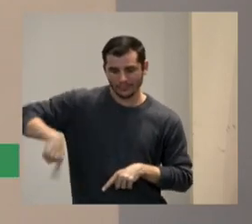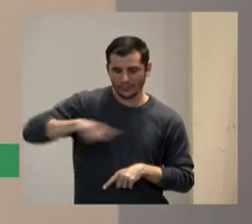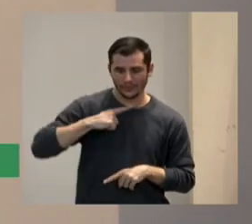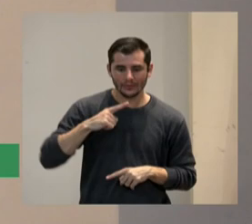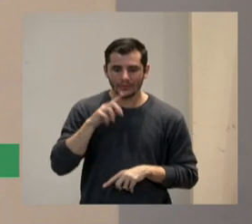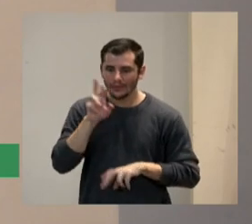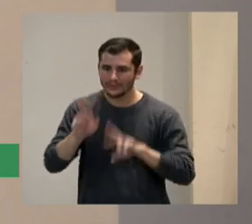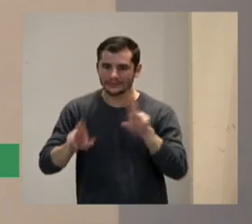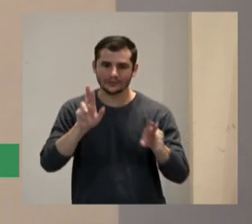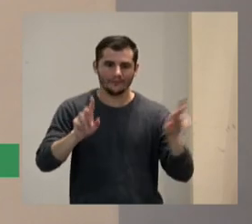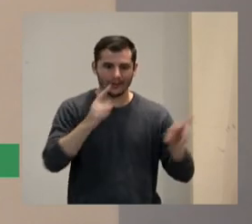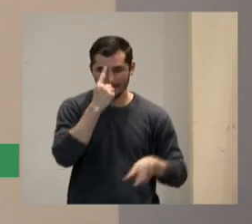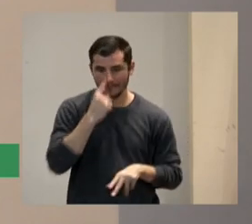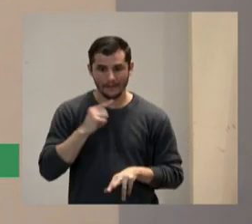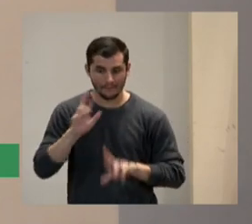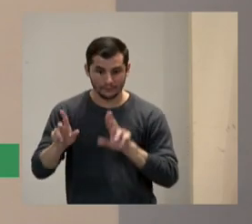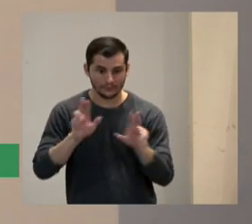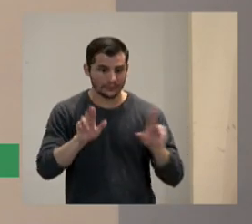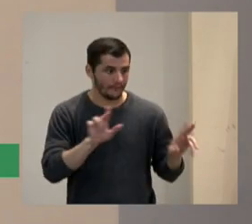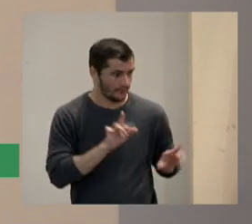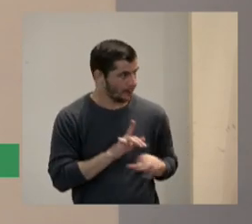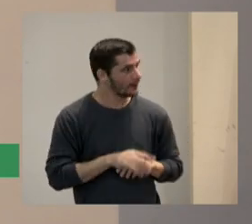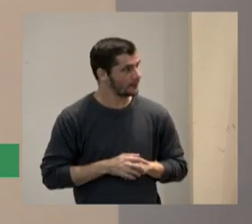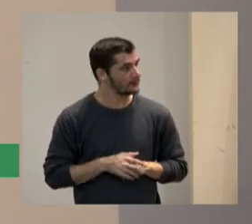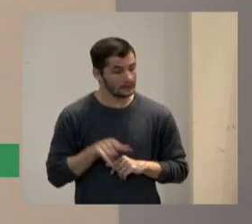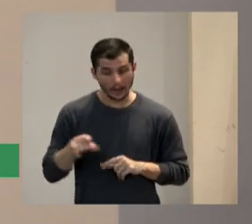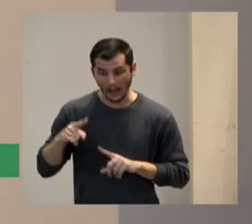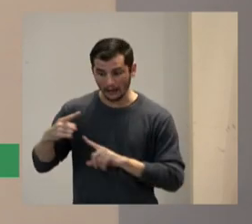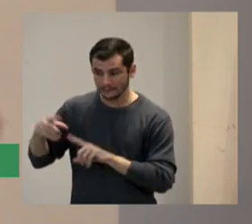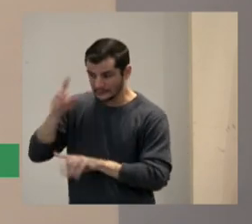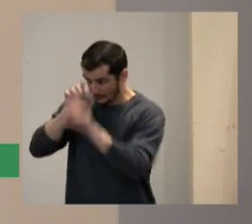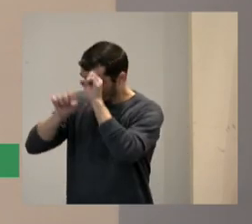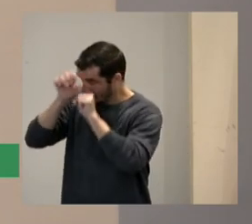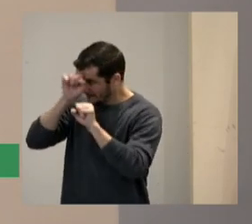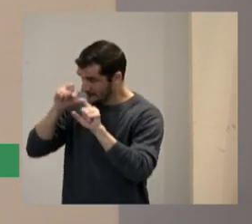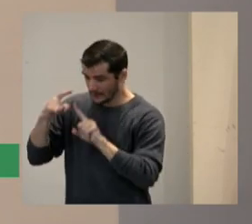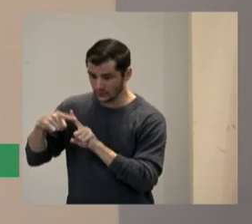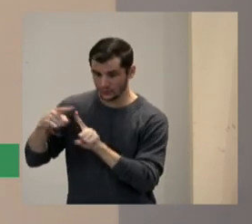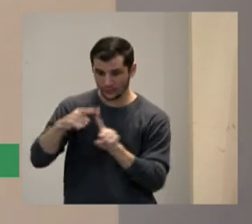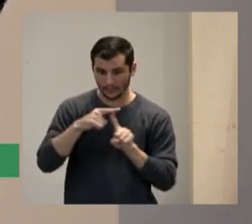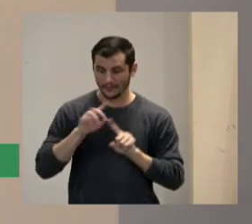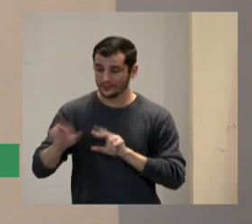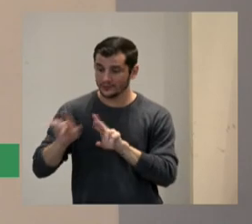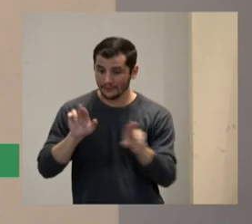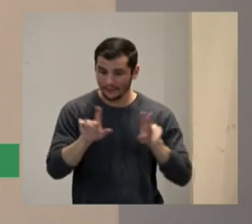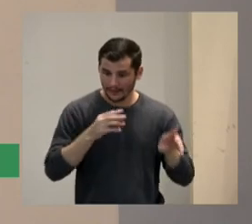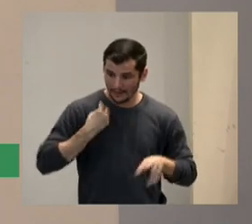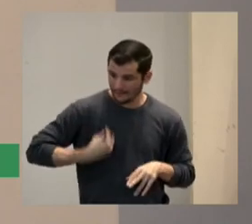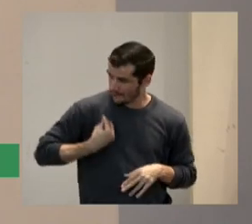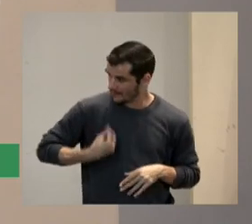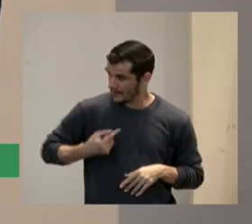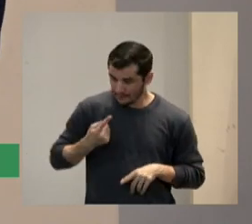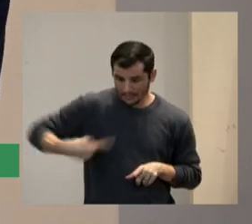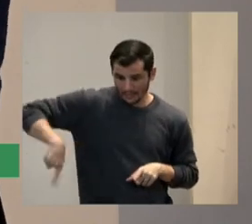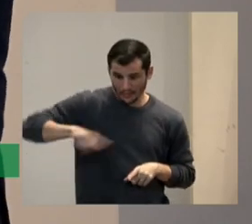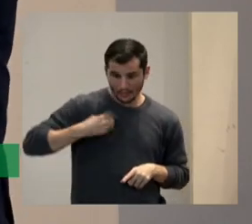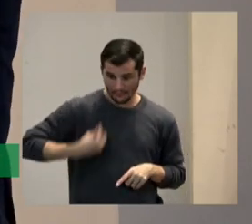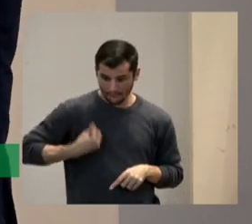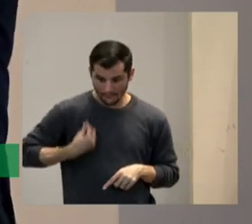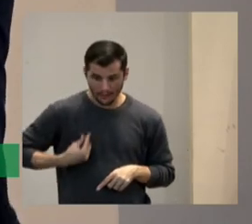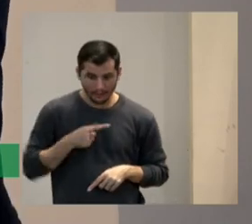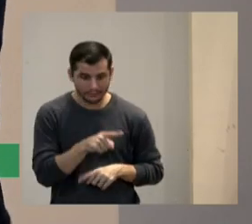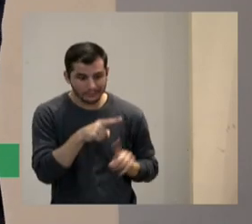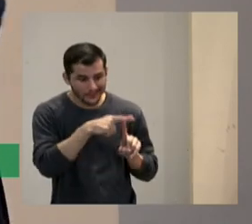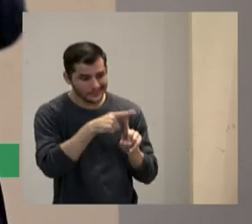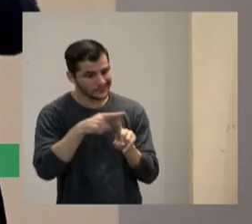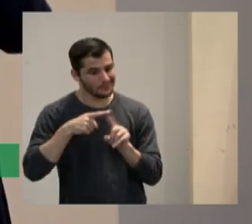e portanto os estilos de aprendizagem são esses trazos que nós temos que de alguma forma